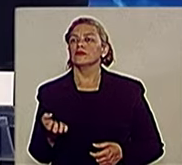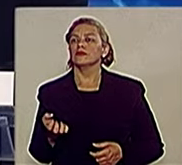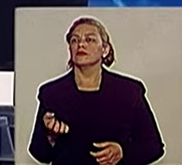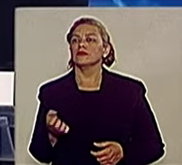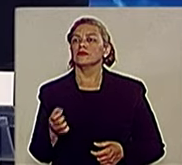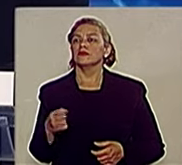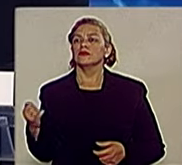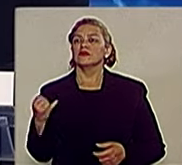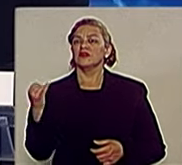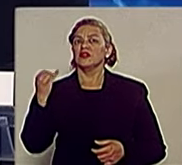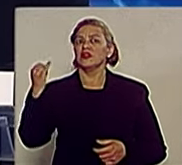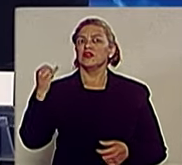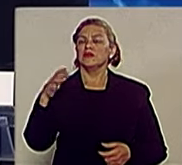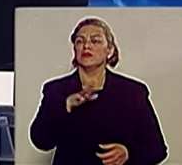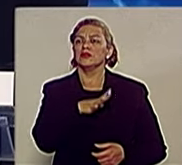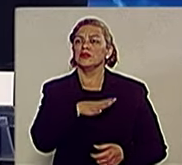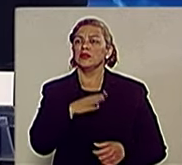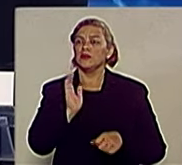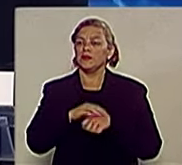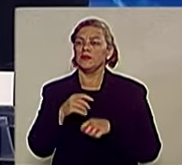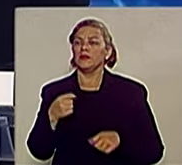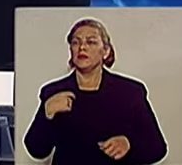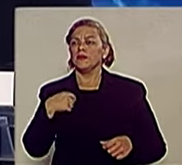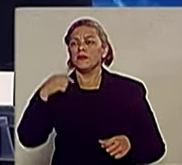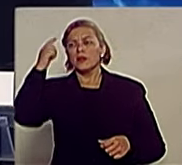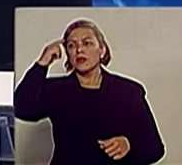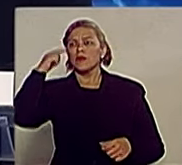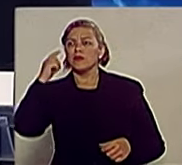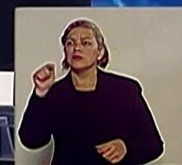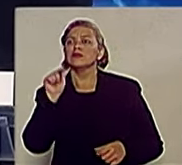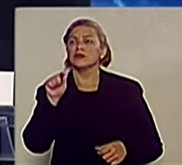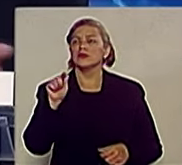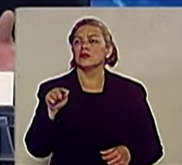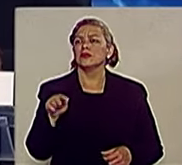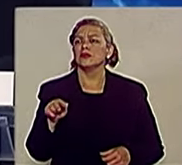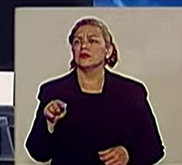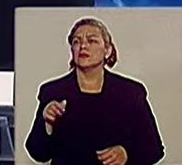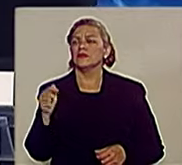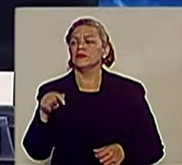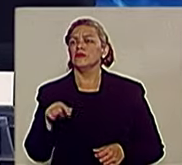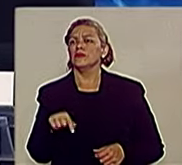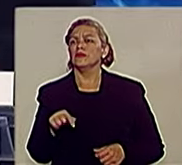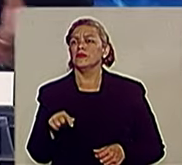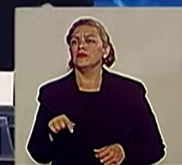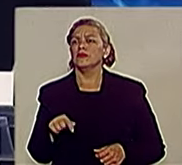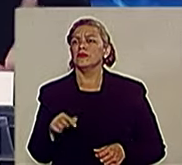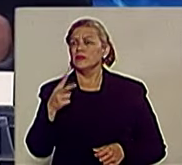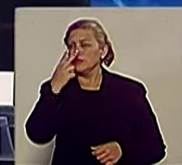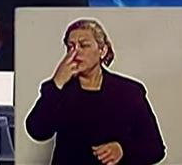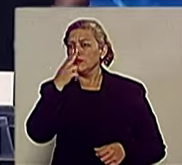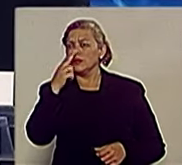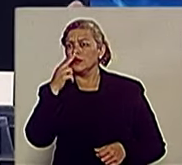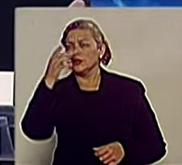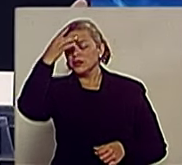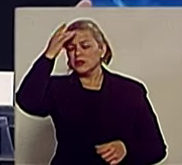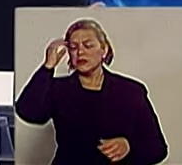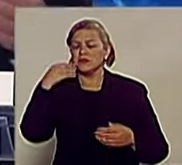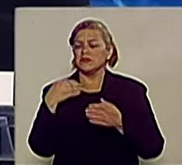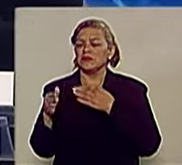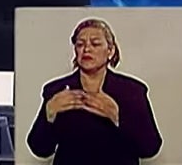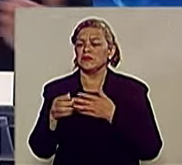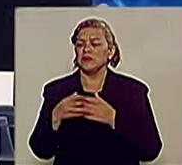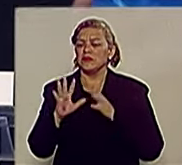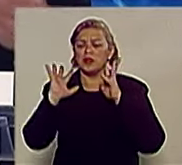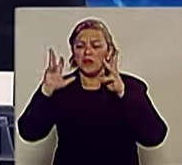que nós vemos é interesse deles. Porque, na verdade, são coligações que ninguém entende ninguém. Isso aqui parece que ninguém é de ninguém e todo mundo é de todo mundo.